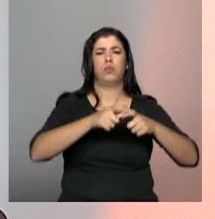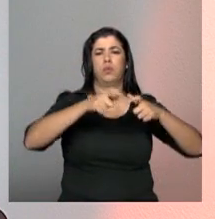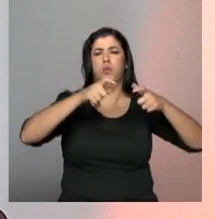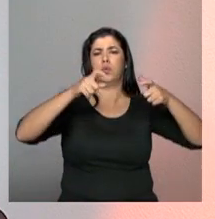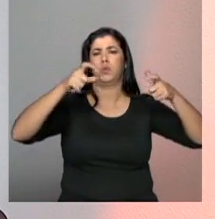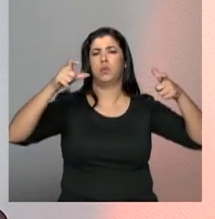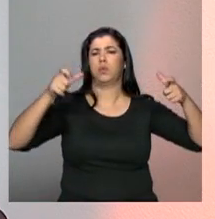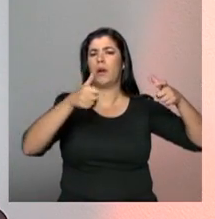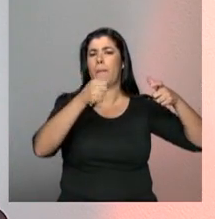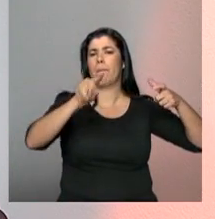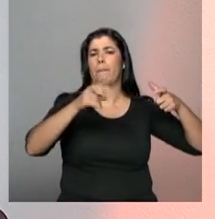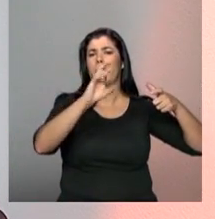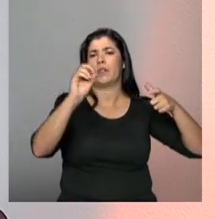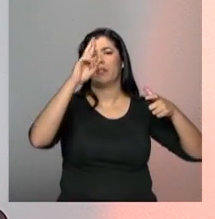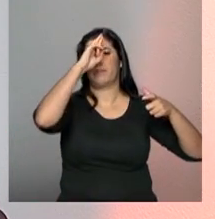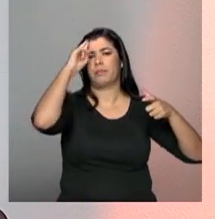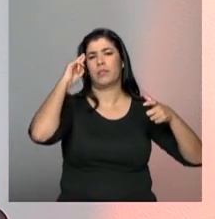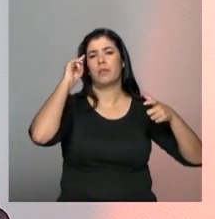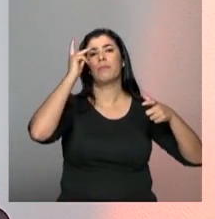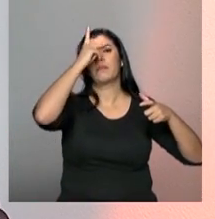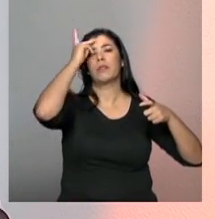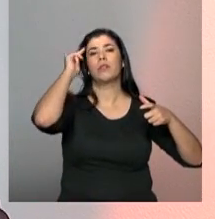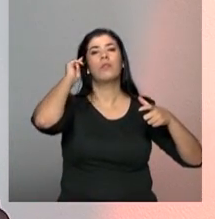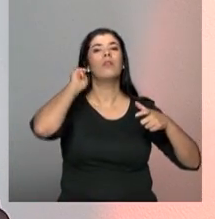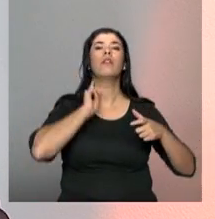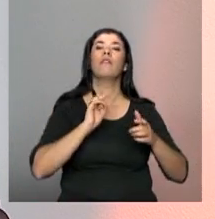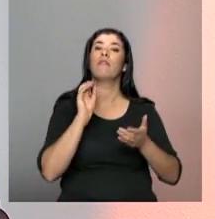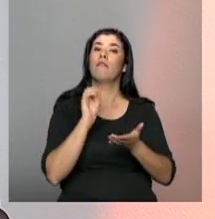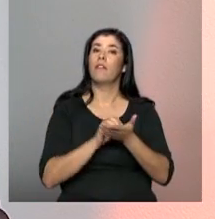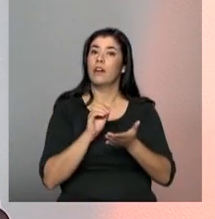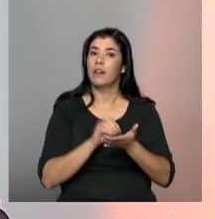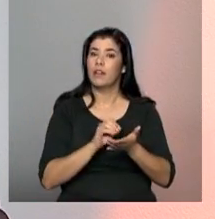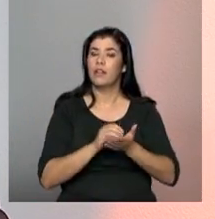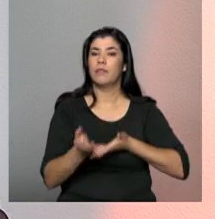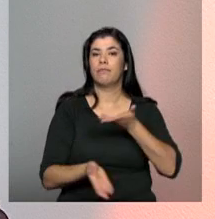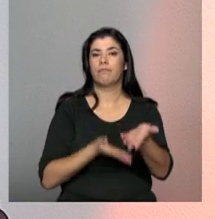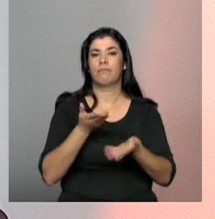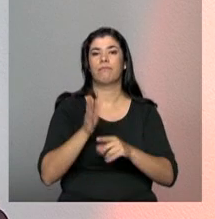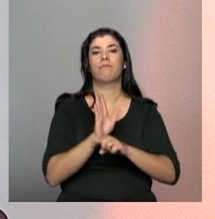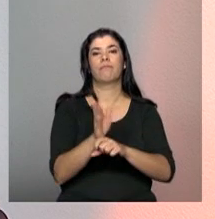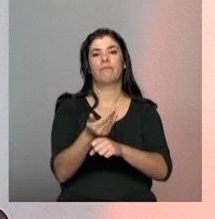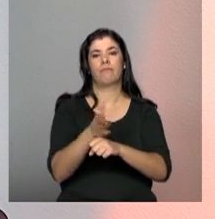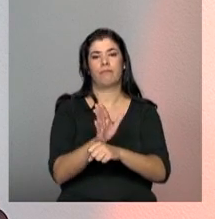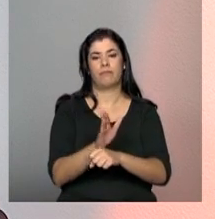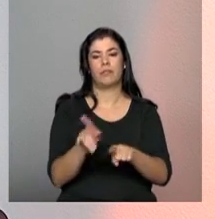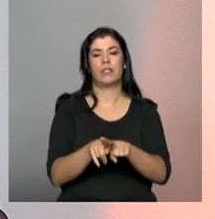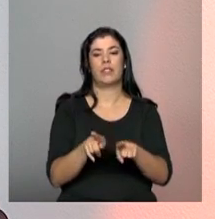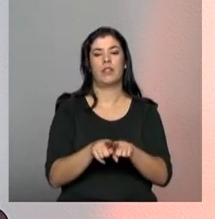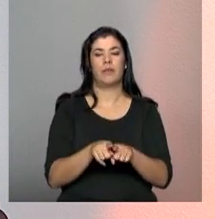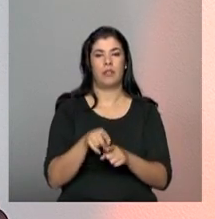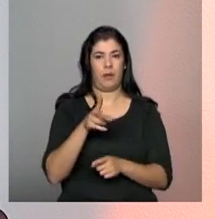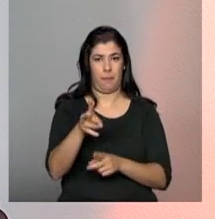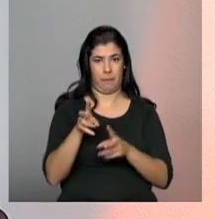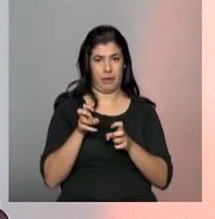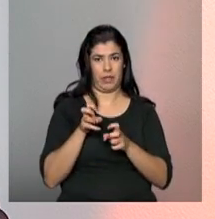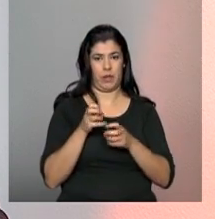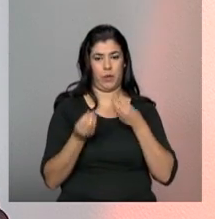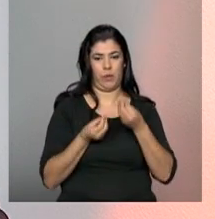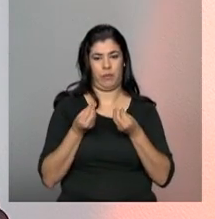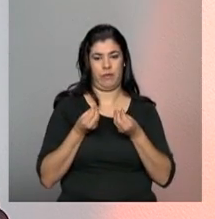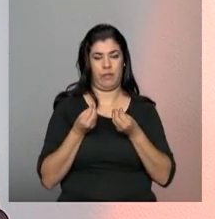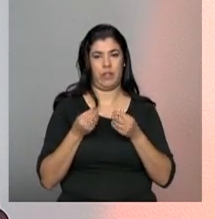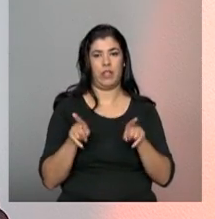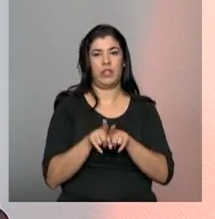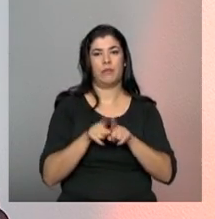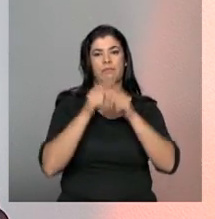sei lá, 1.500, 2.000 pessoas, mas não tem acessibilidade. Então, aí, eles fazem a opção por um espaço onde tenha como observar esse precedente. E aí, eles vão